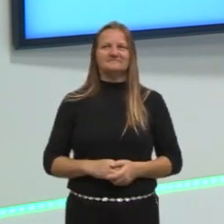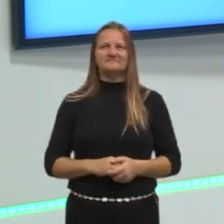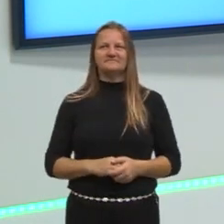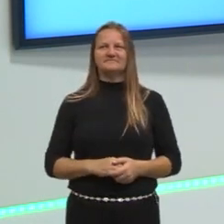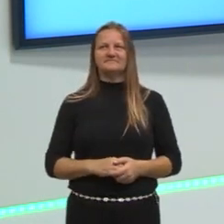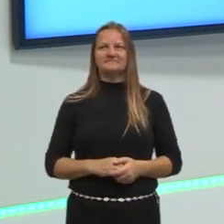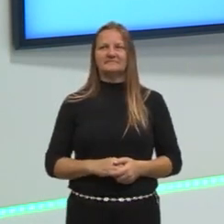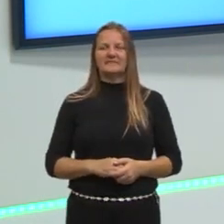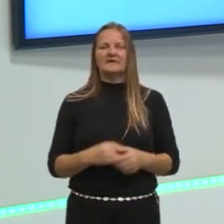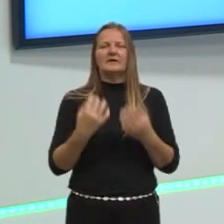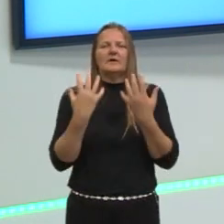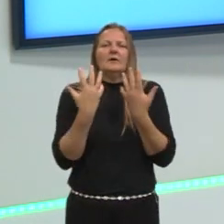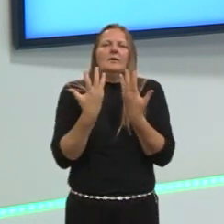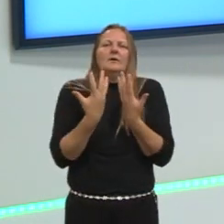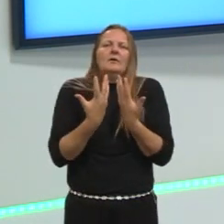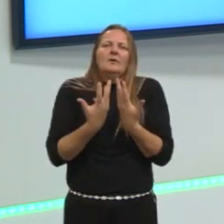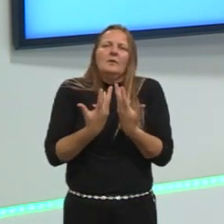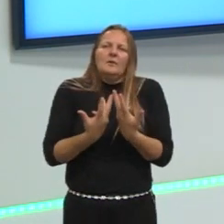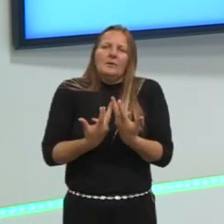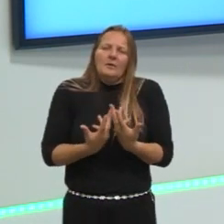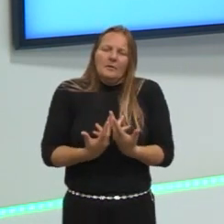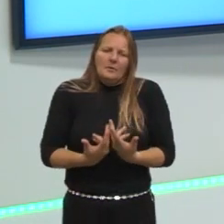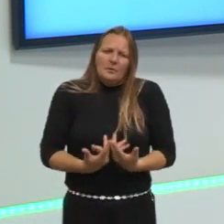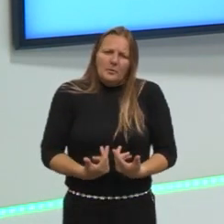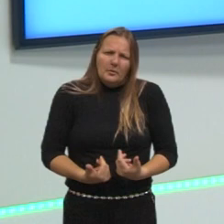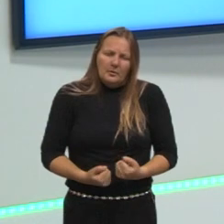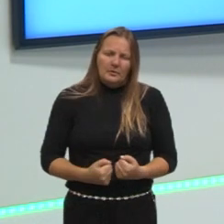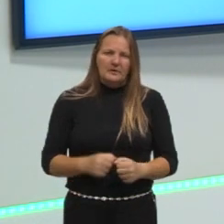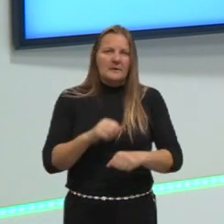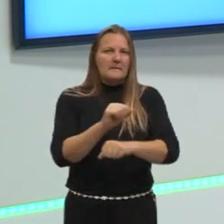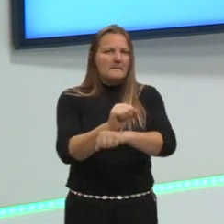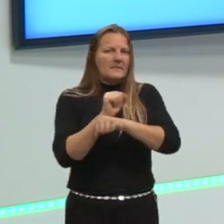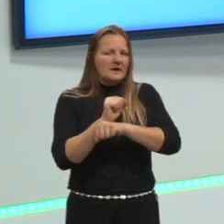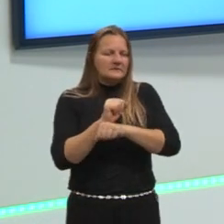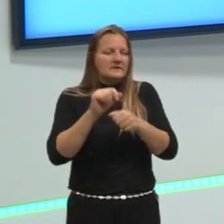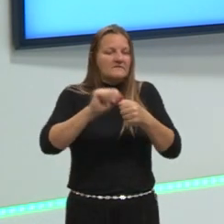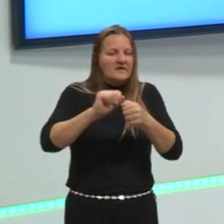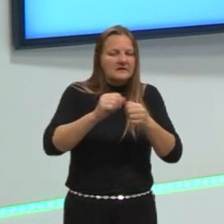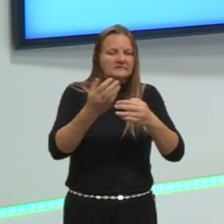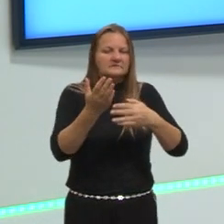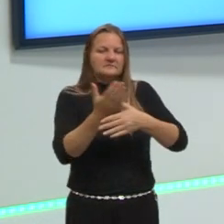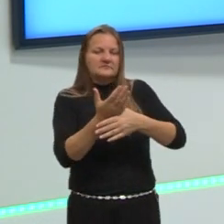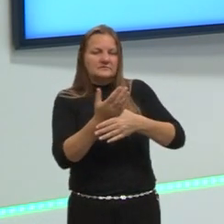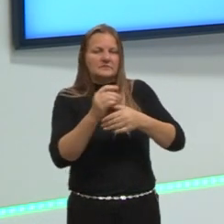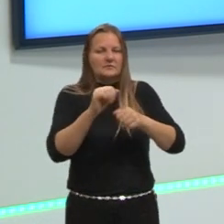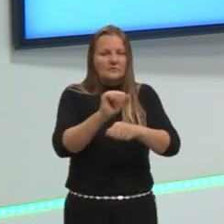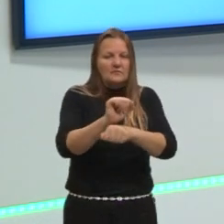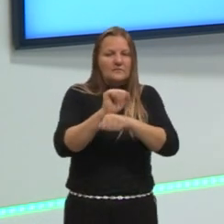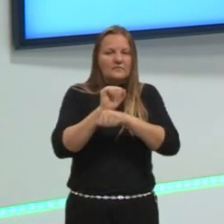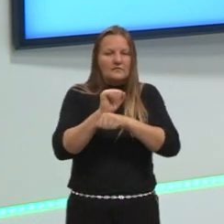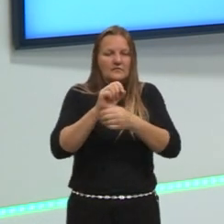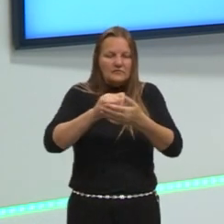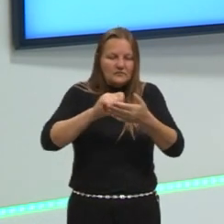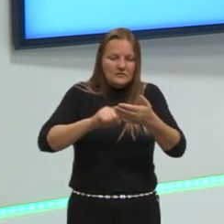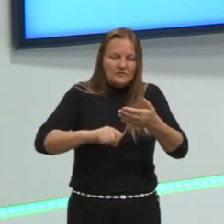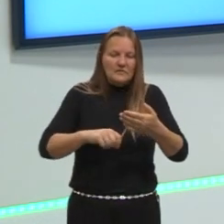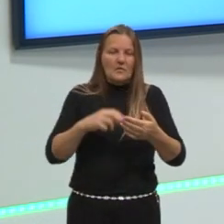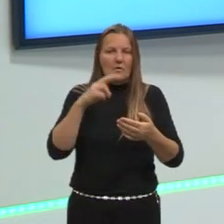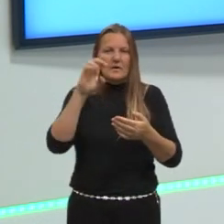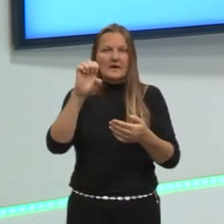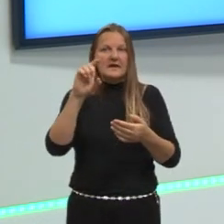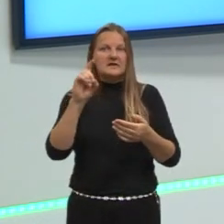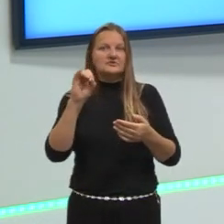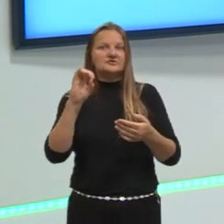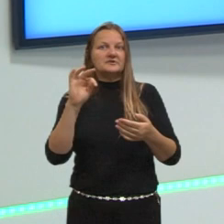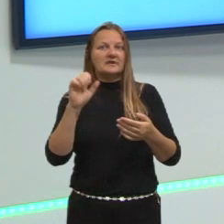Não se canse. Faça pequenas pausas. Quando tu vê que está se esgotando, vê lá no edital o que pode